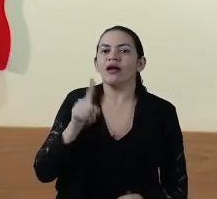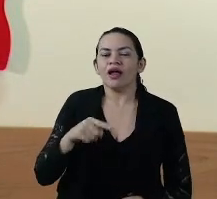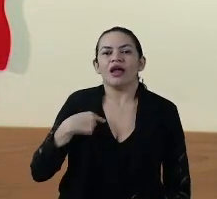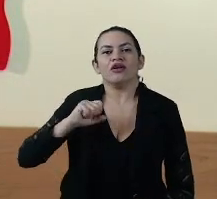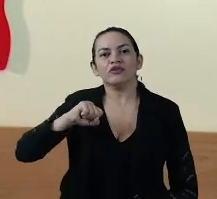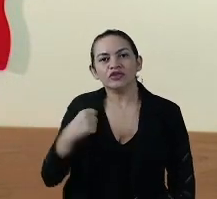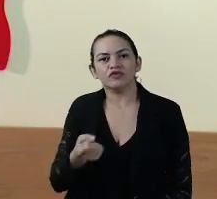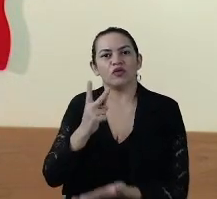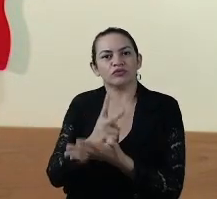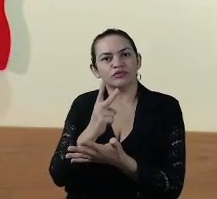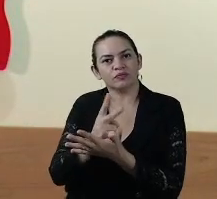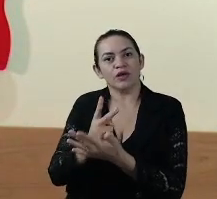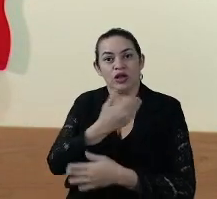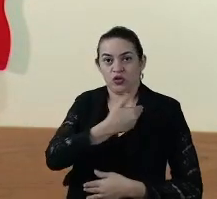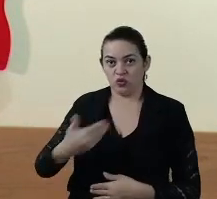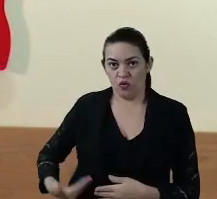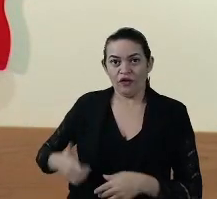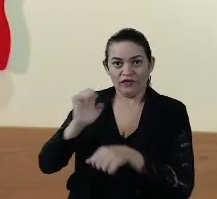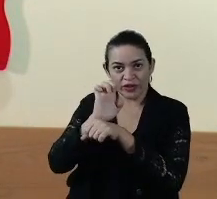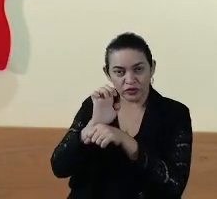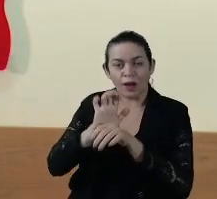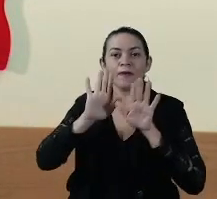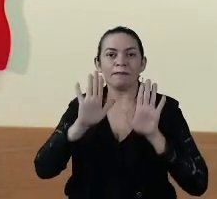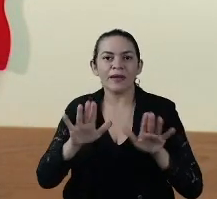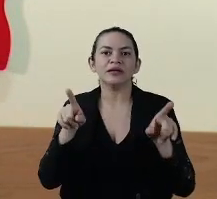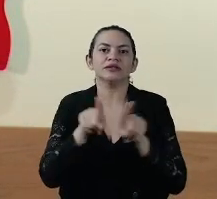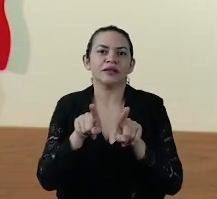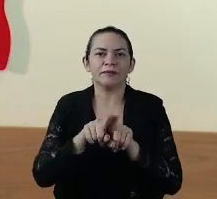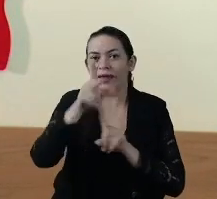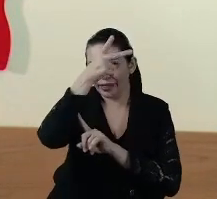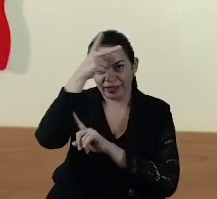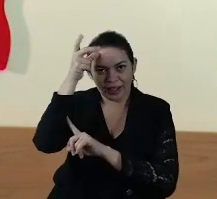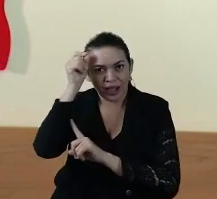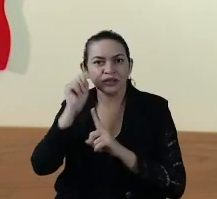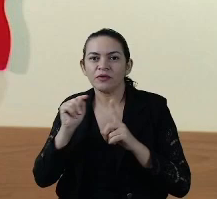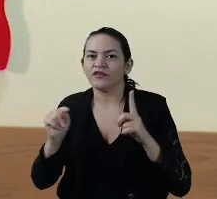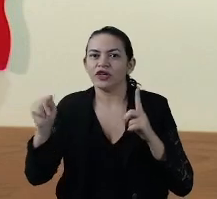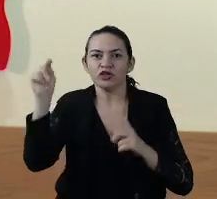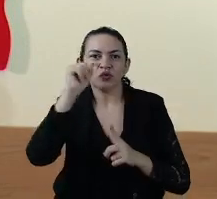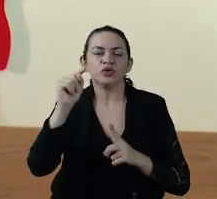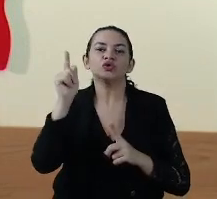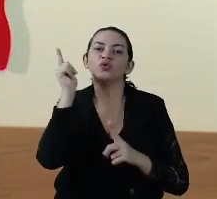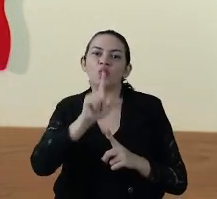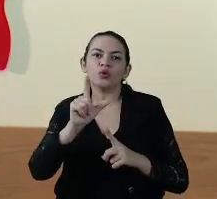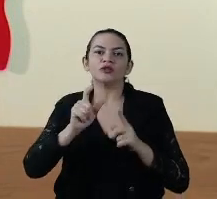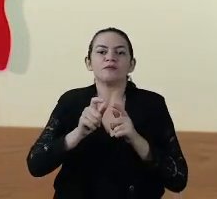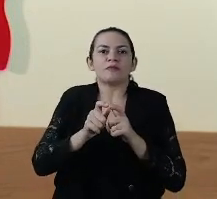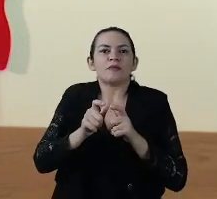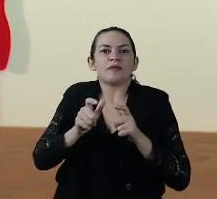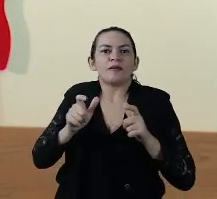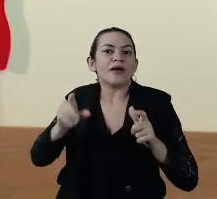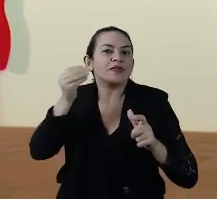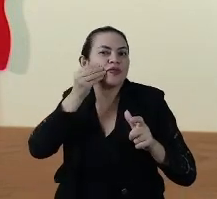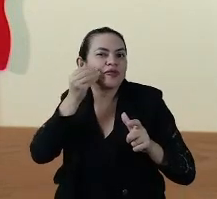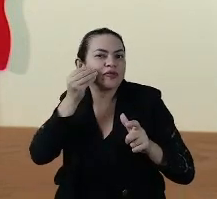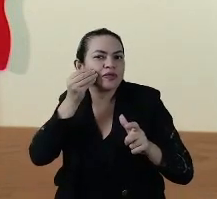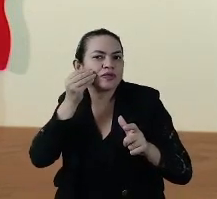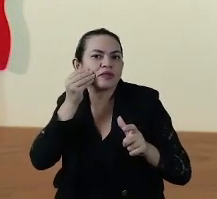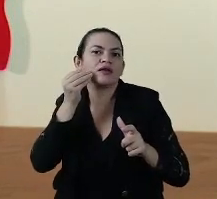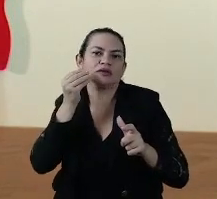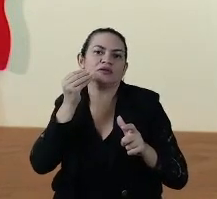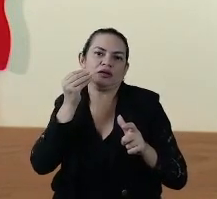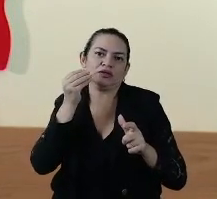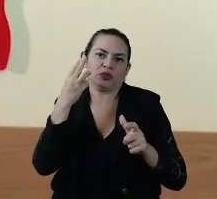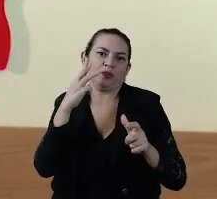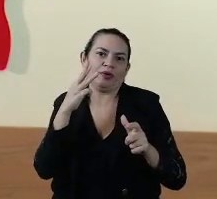um esforço permanente, não só do governo do Estado, mas também das prefeituras, de ampliação da testagem no nosso Estado.